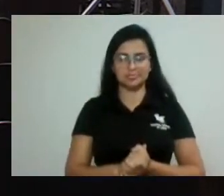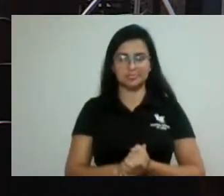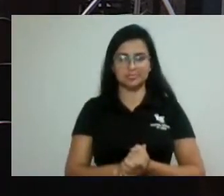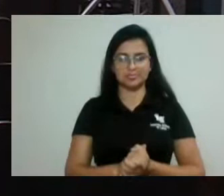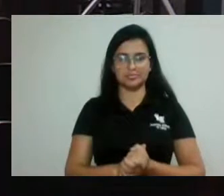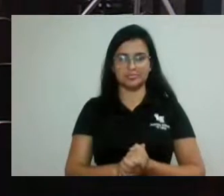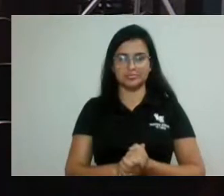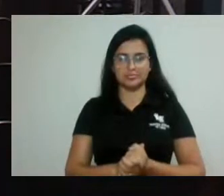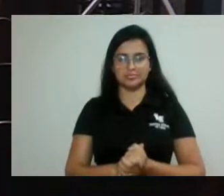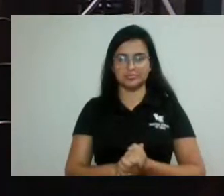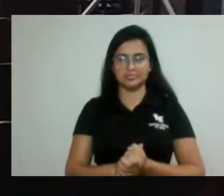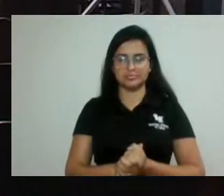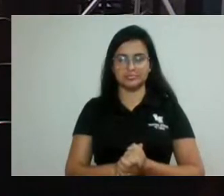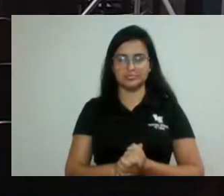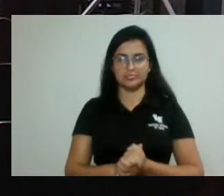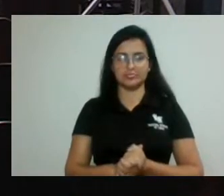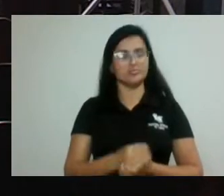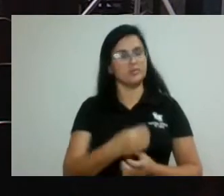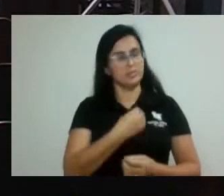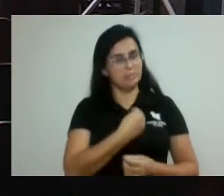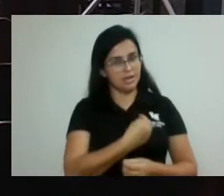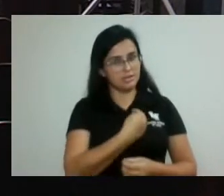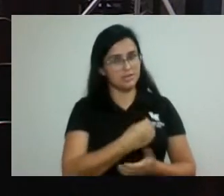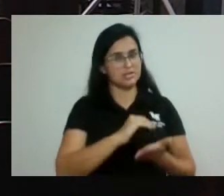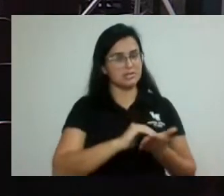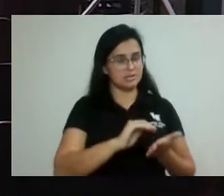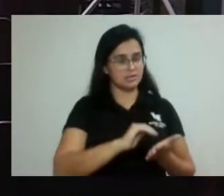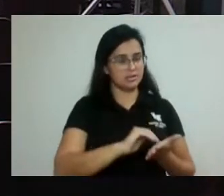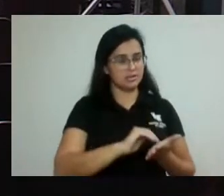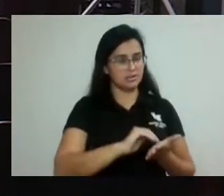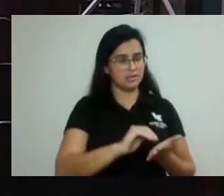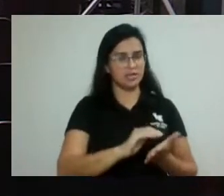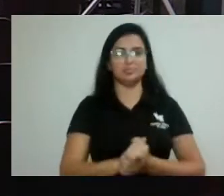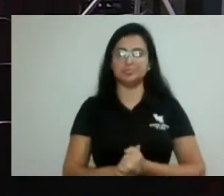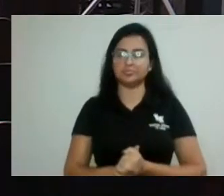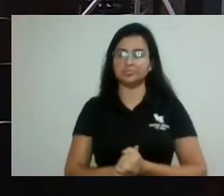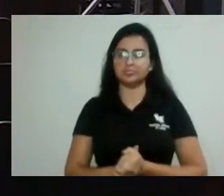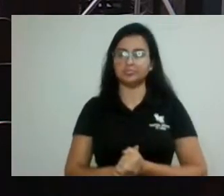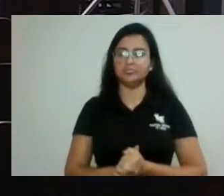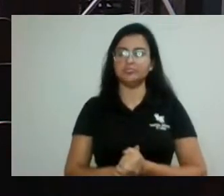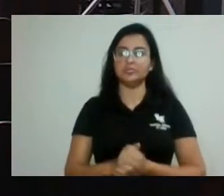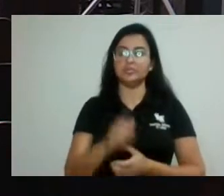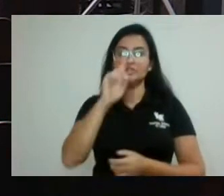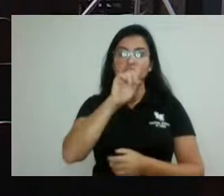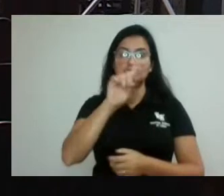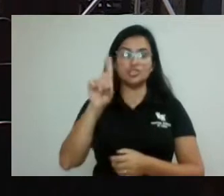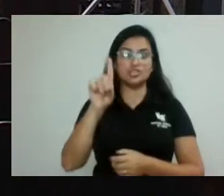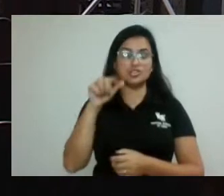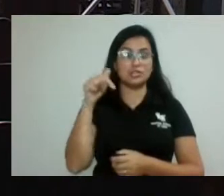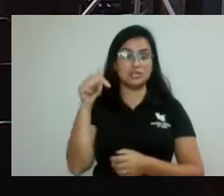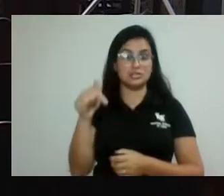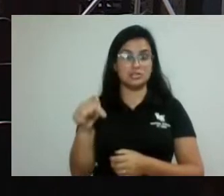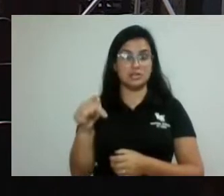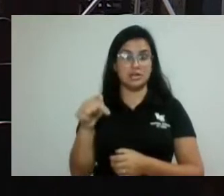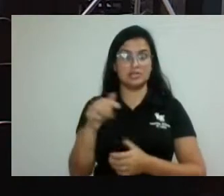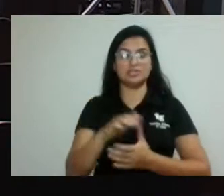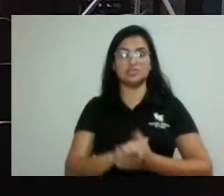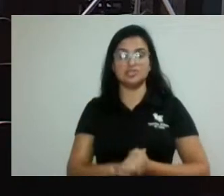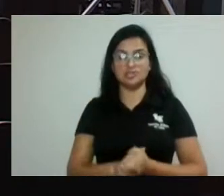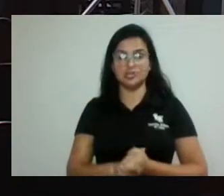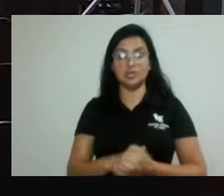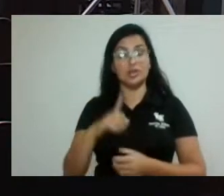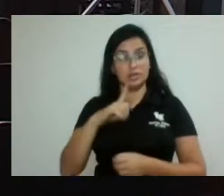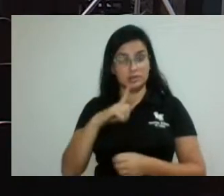Presente, secretário. Senhor presidente, no dia sete, havendo mínimo de sete vereadores,